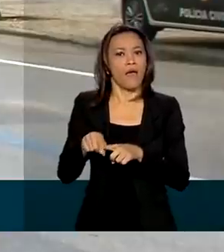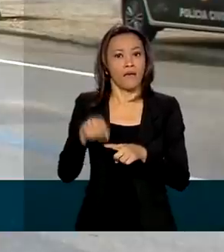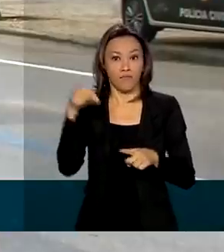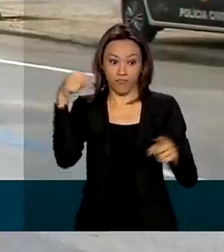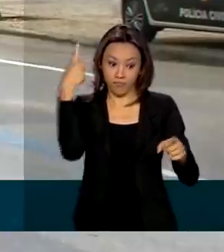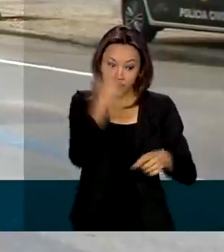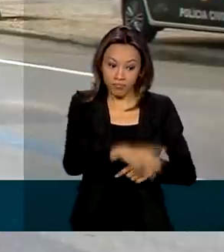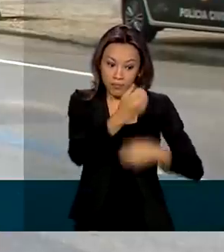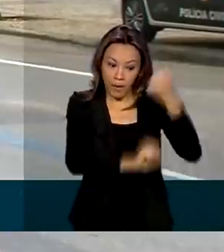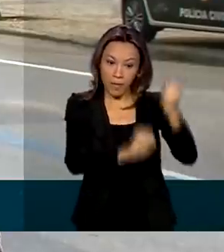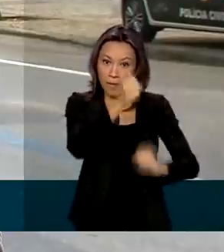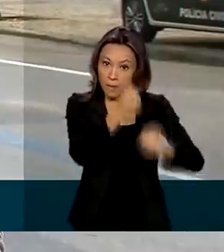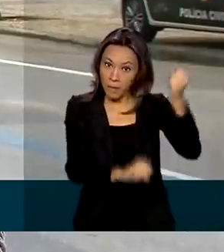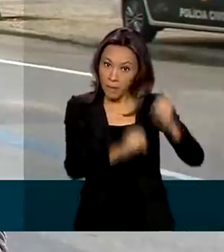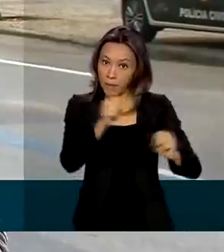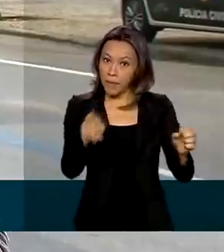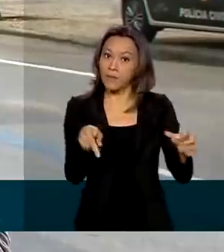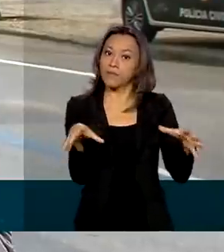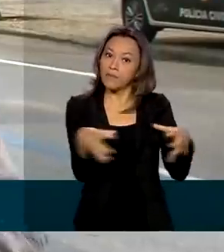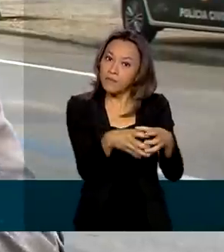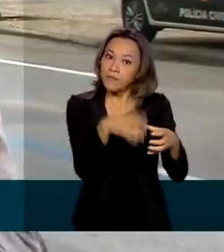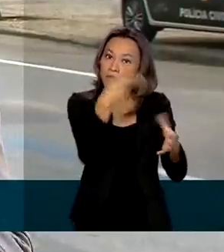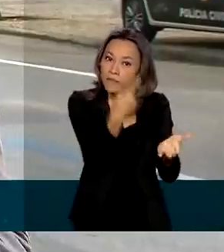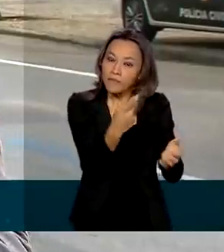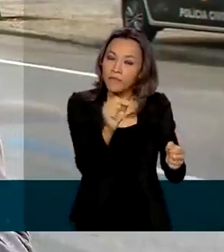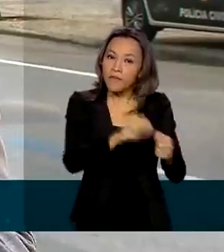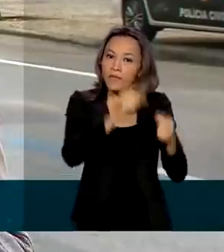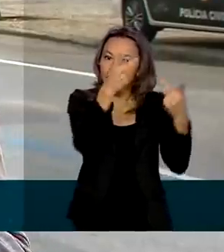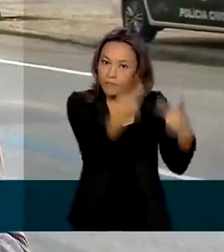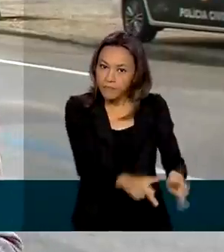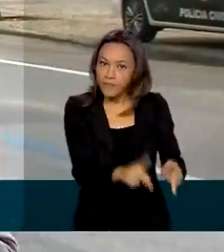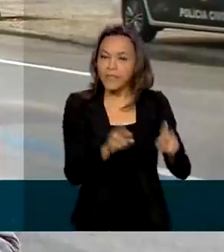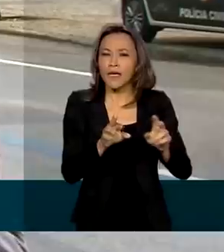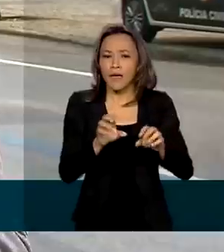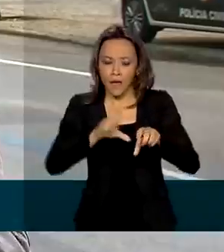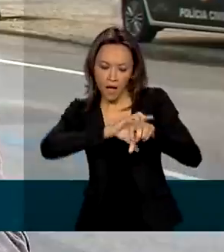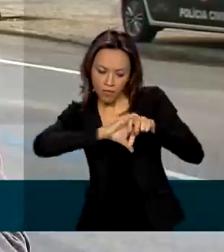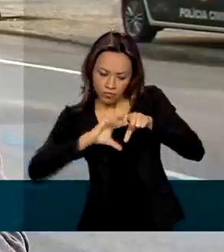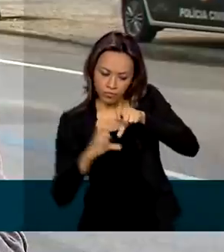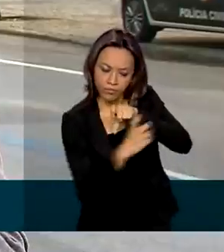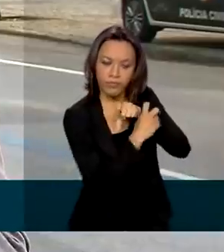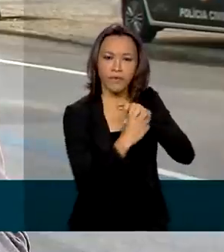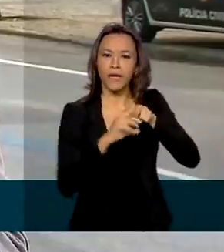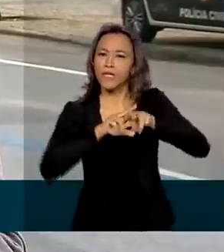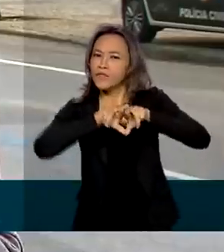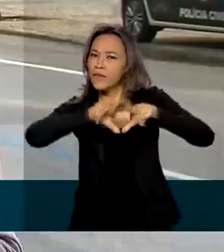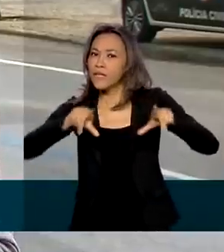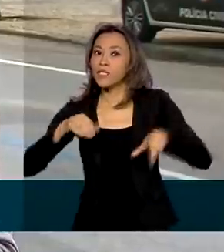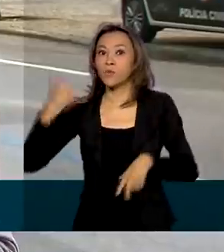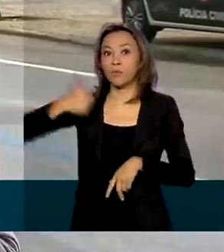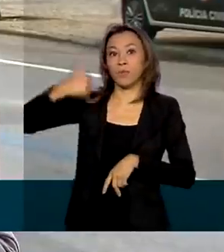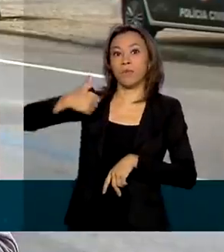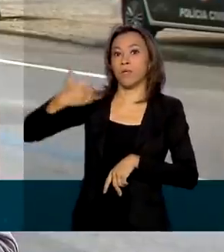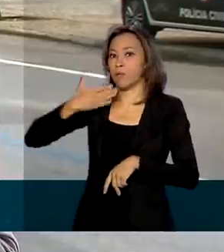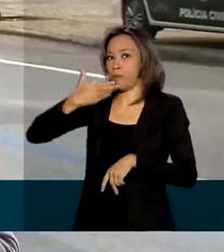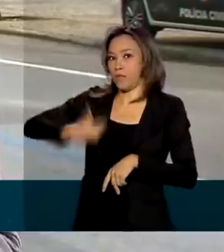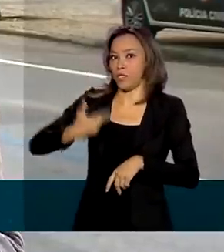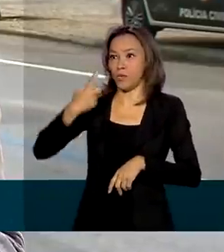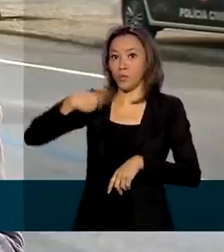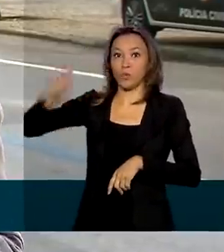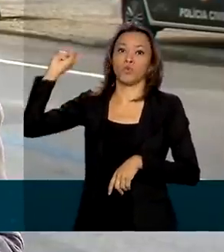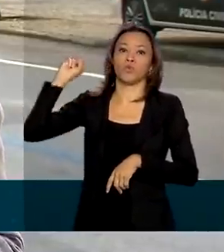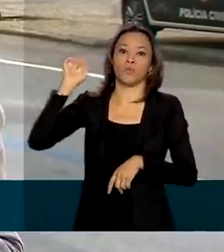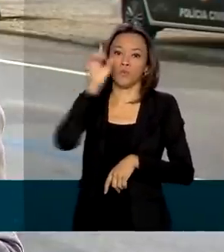Butantan em frasco-ompola multidose. A embalagem é diferente da do primeiro pedido aprovado no último domingo,